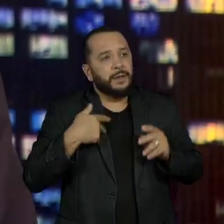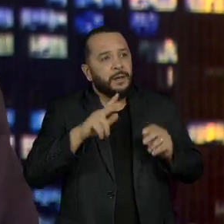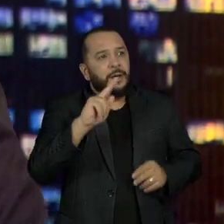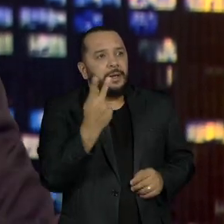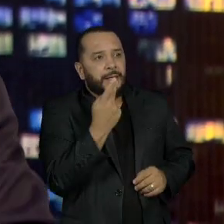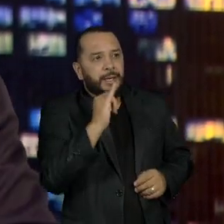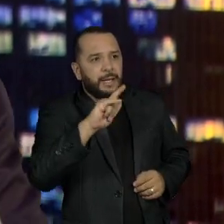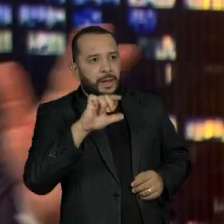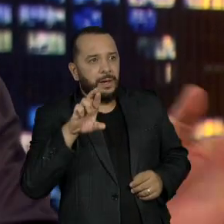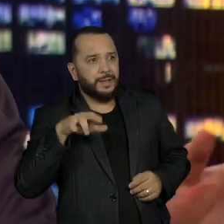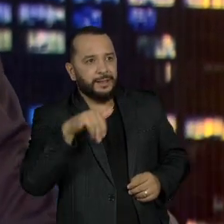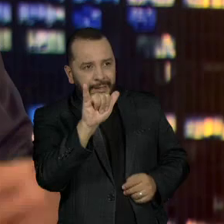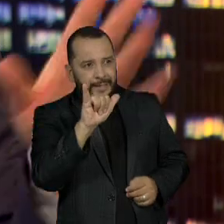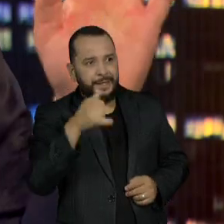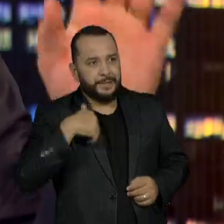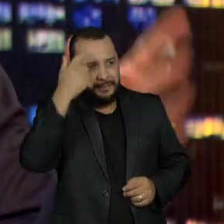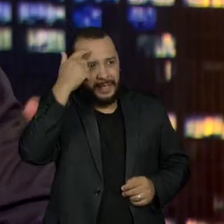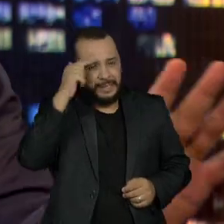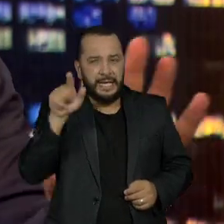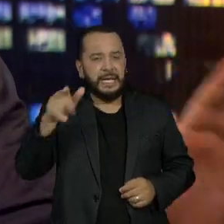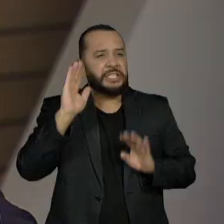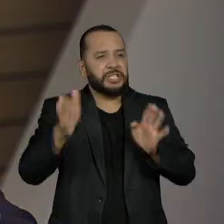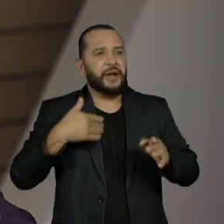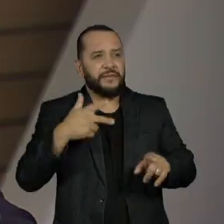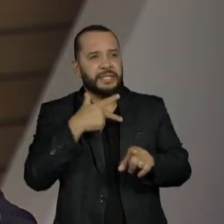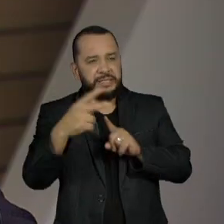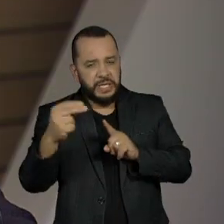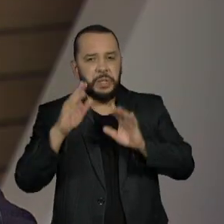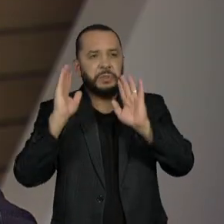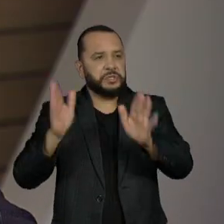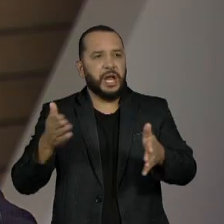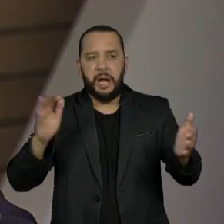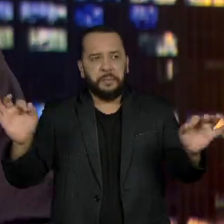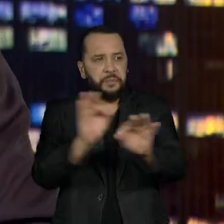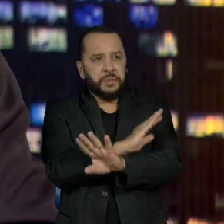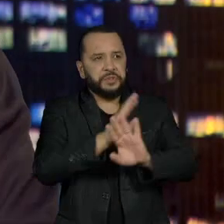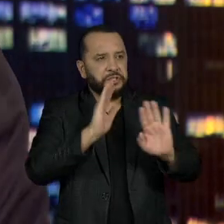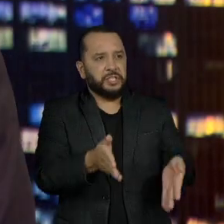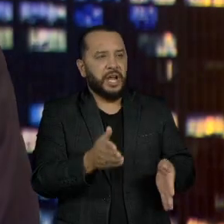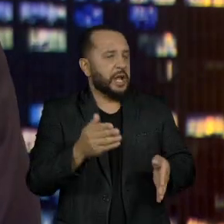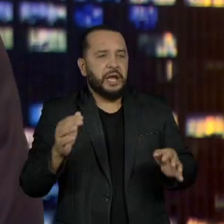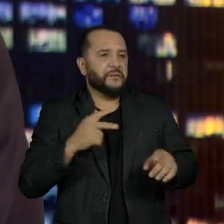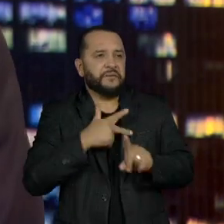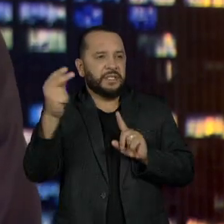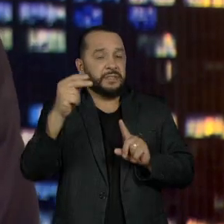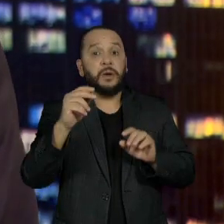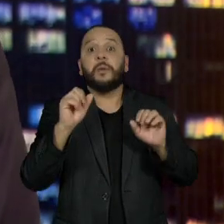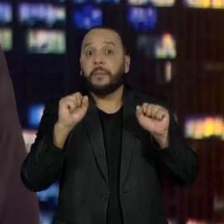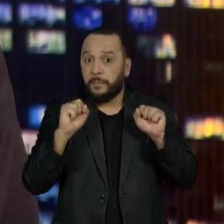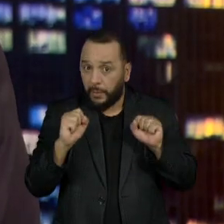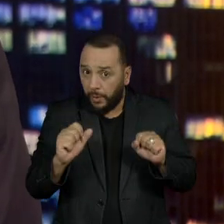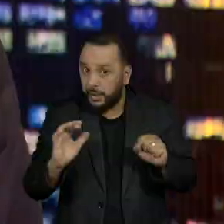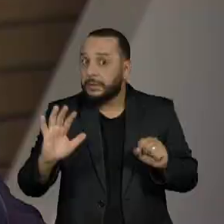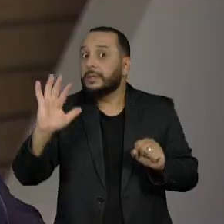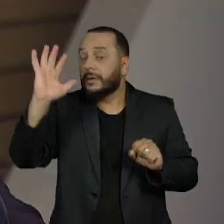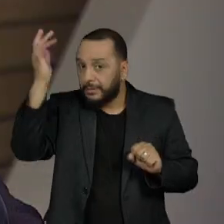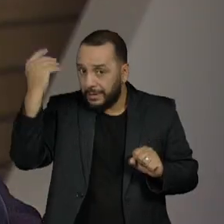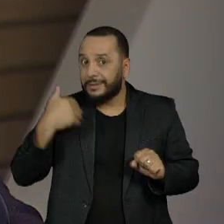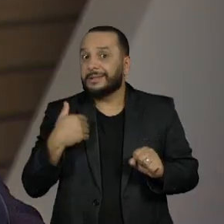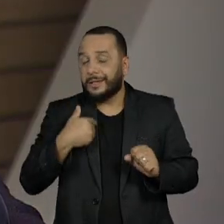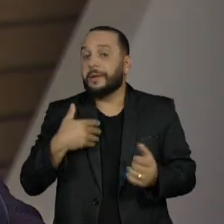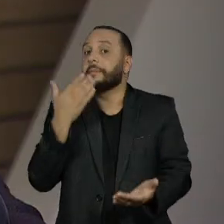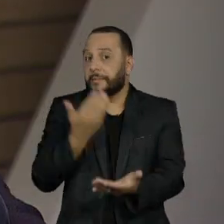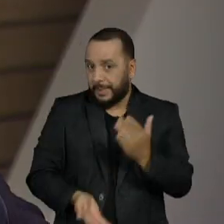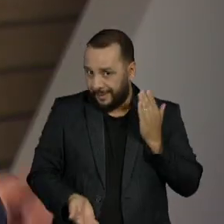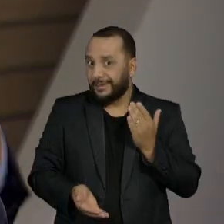eleitor achar que o seu candidato já ganhou, ah, não vou nem votar, porque já está decidido. E isso pode, esse voto pode fazer diferença. É,